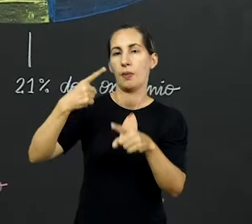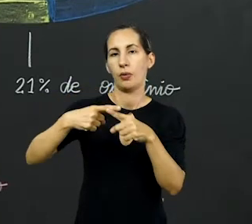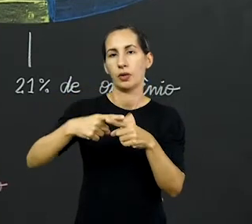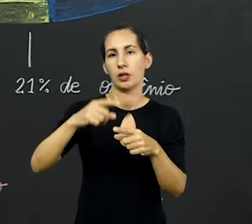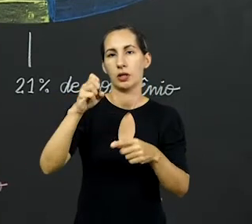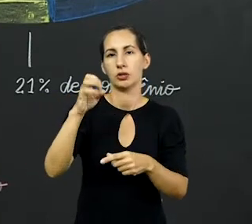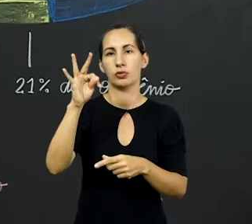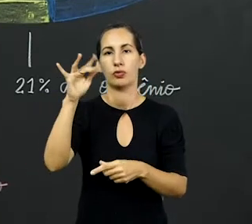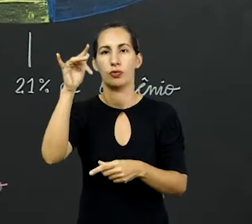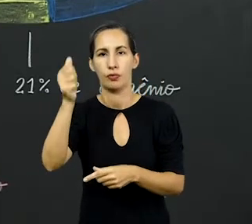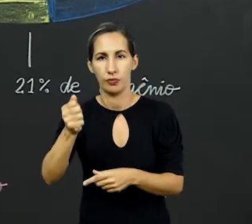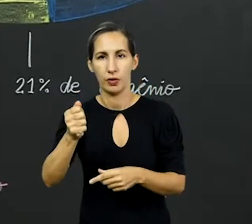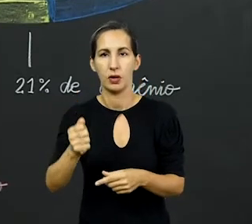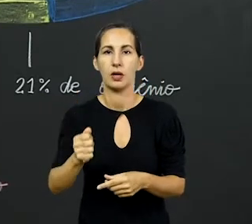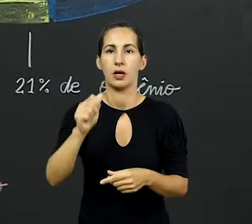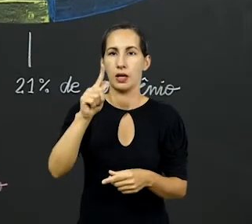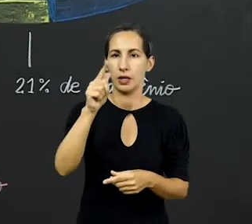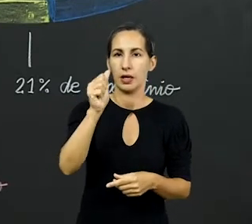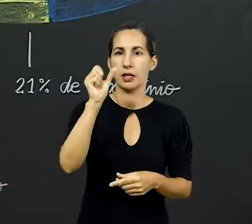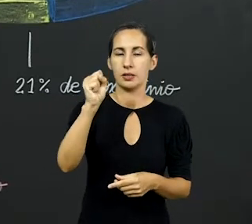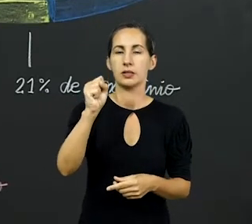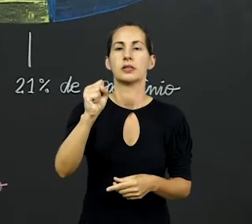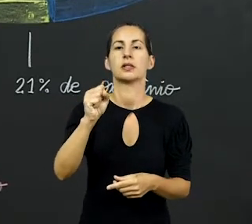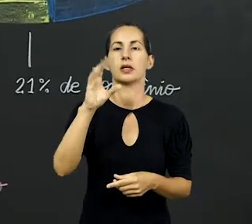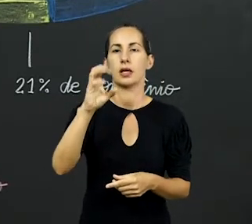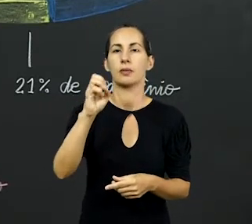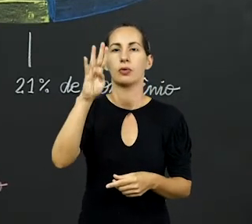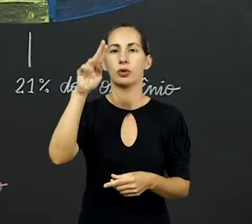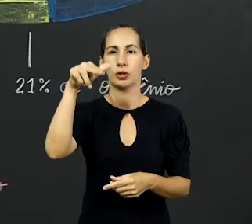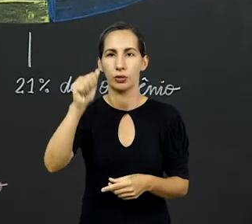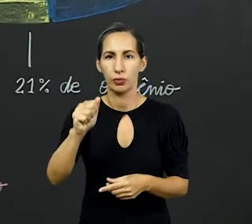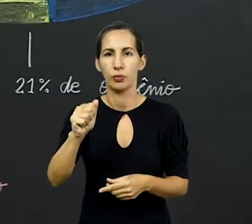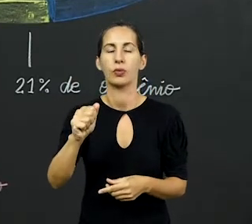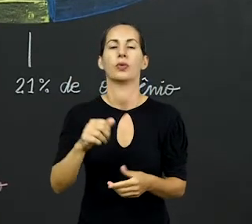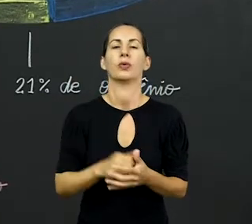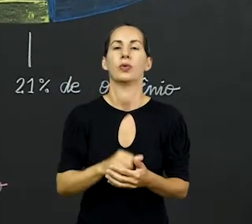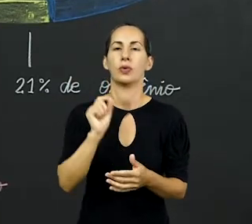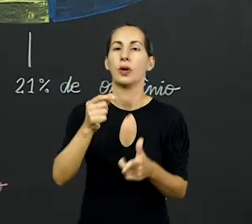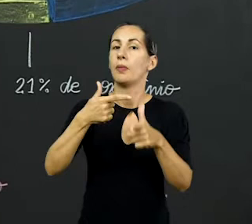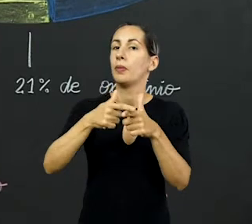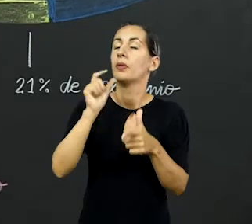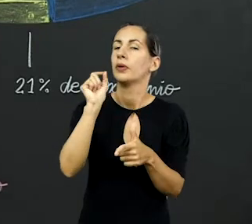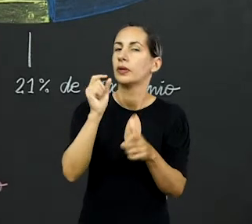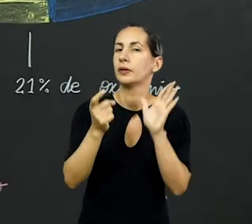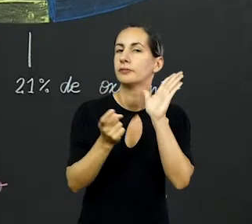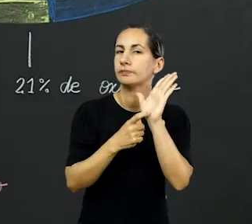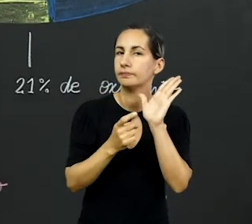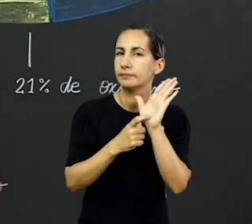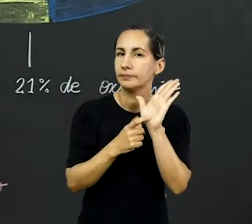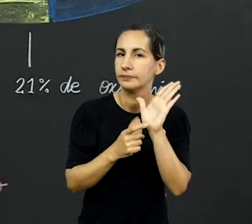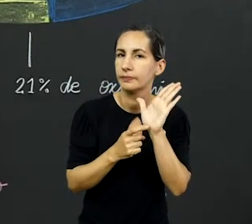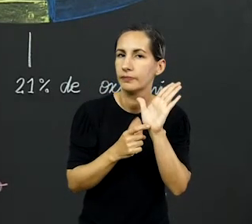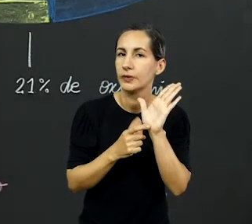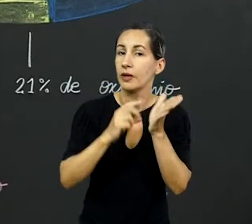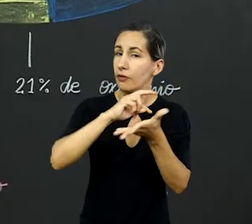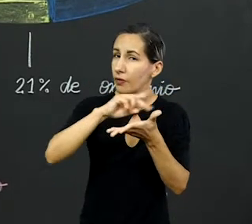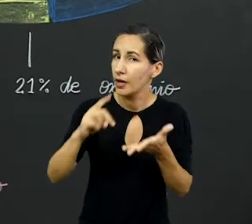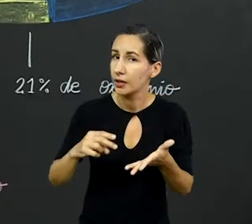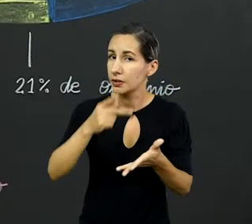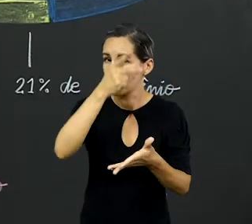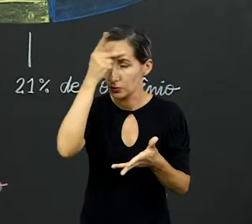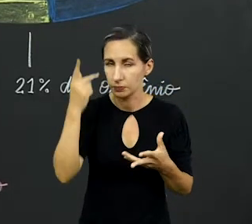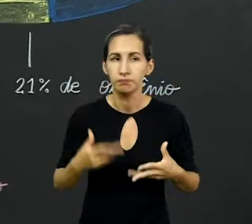do efeito estufa. Então, o gás carbônico é um dos gases estufa. Qual o problema? O problema é que, ó, muita gente